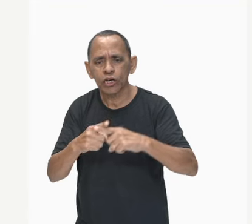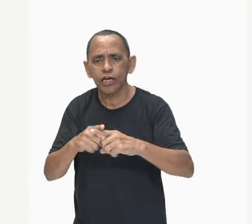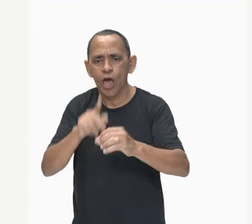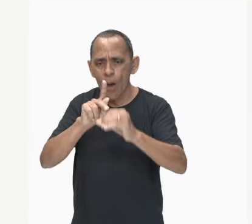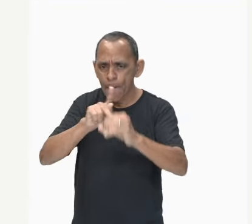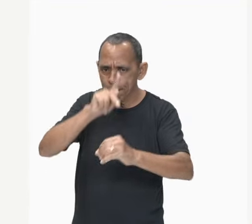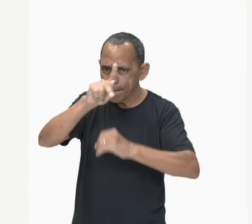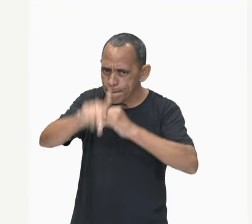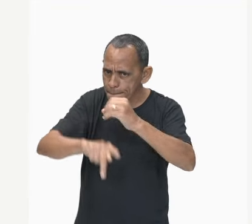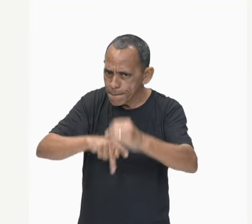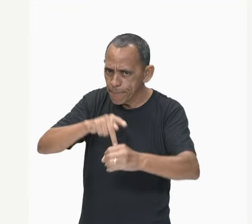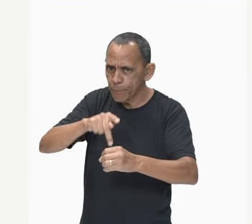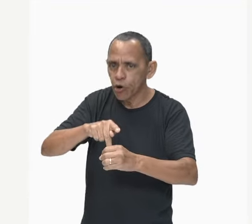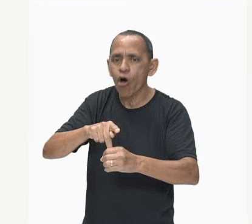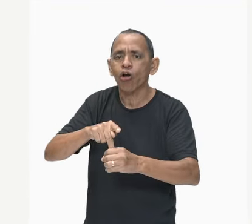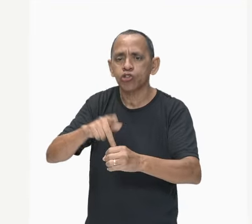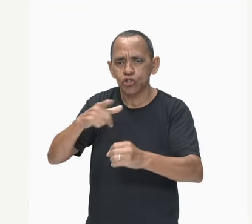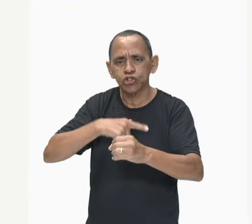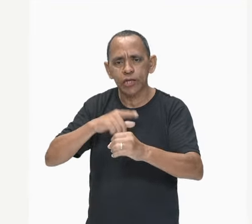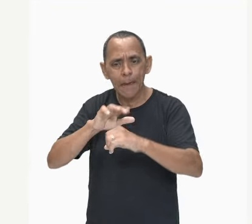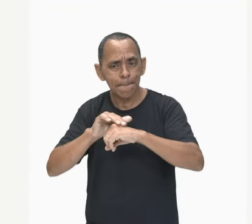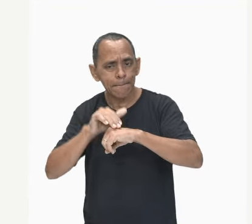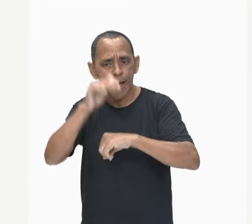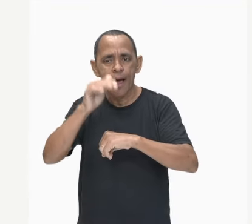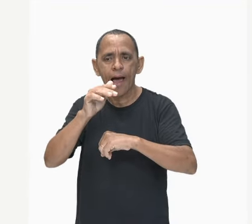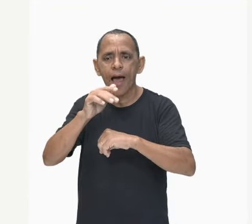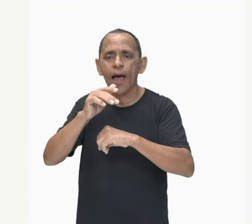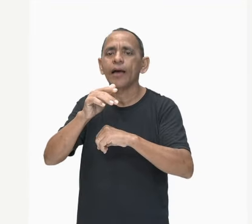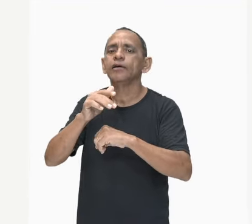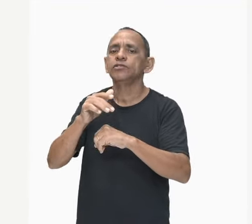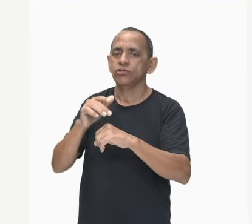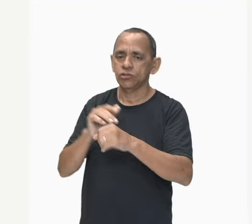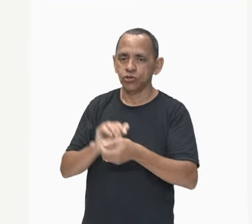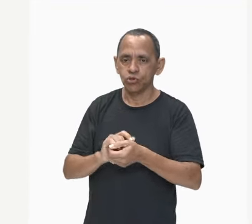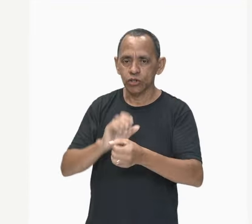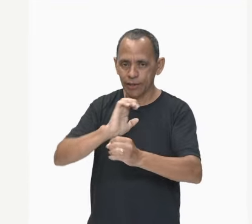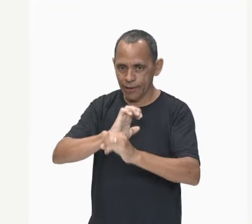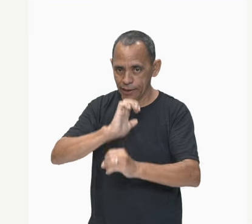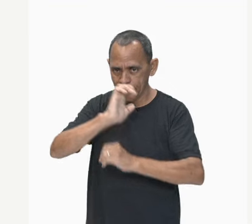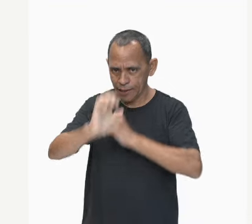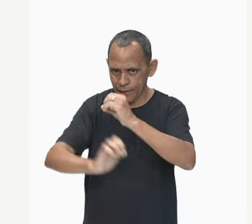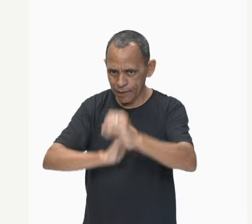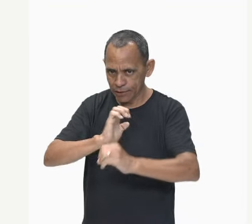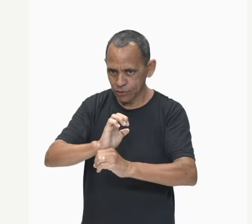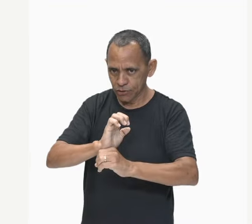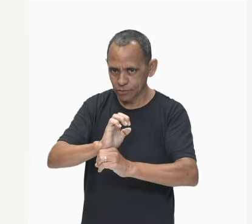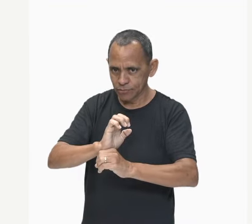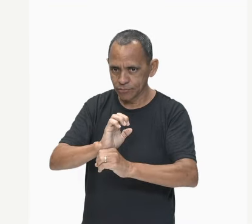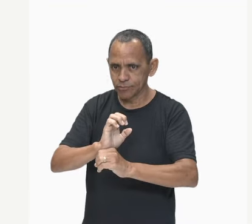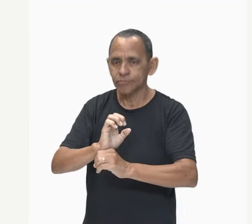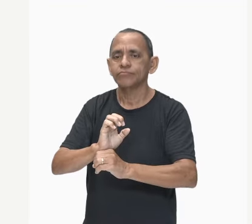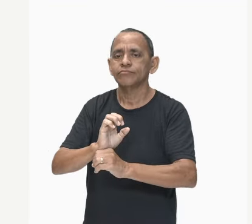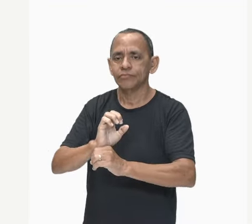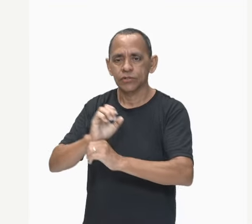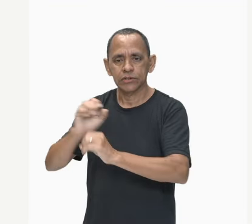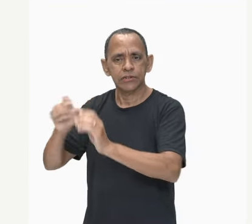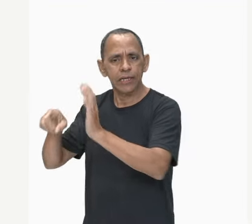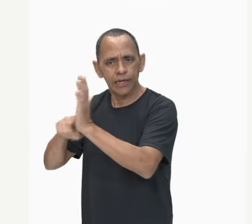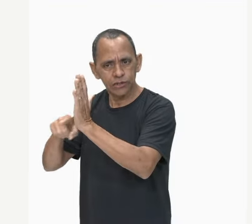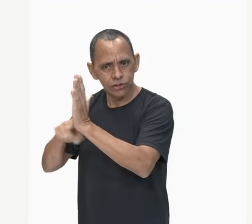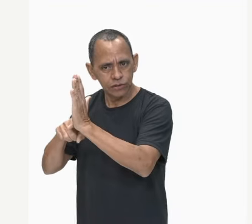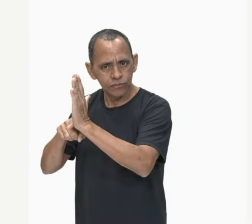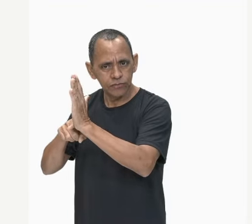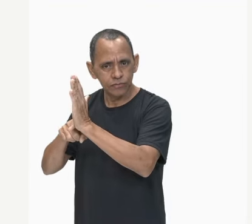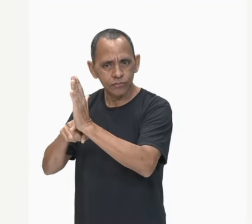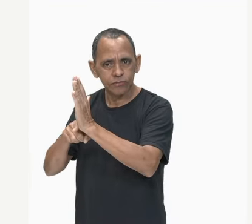Agora, se o número de prótons for menor que o número de elétrons, nós vamos chamar que